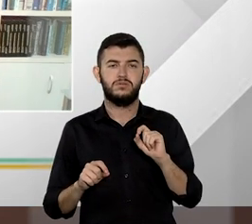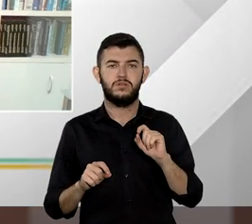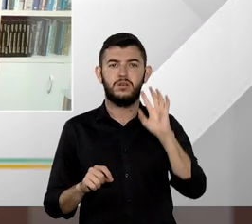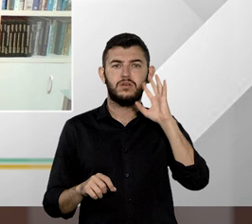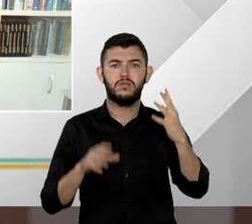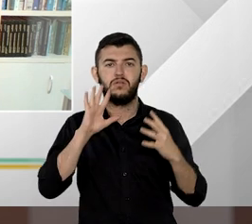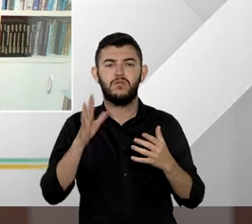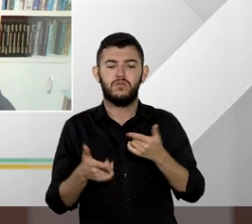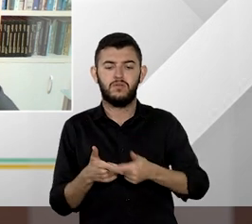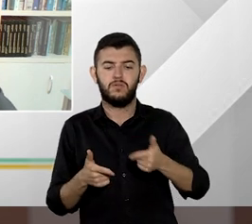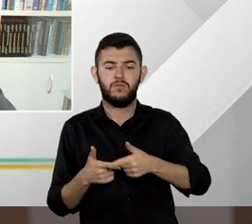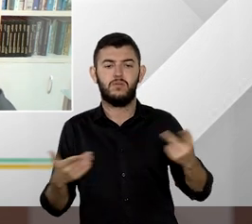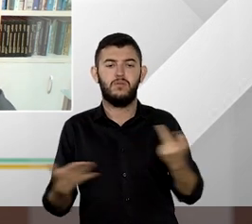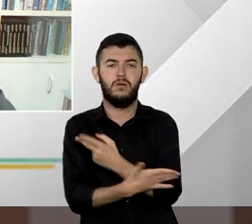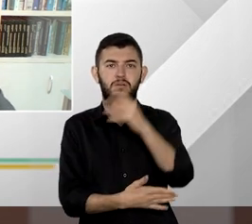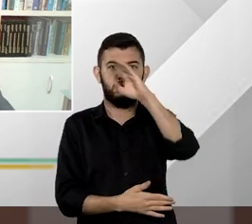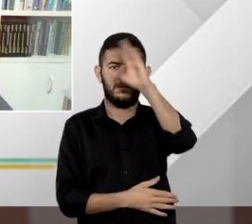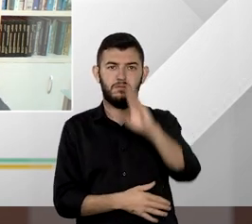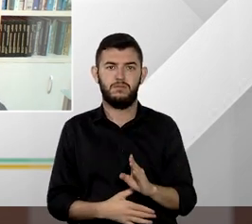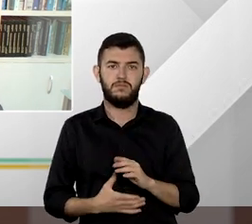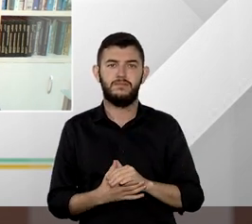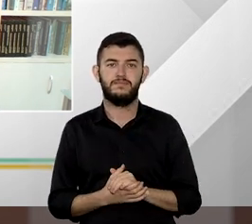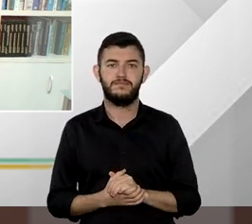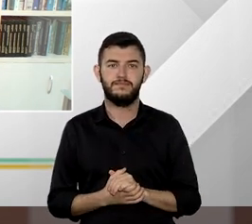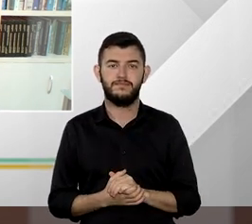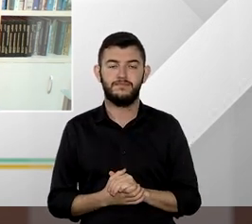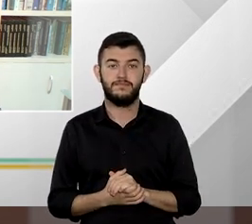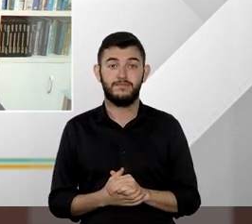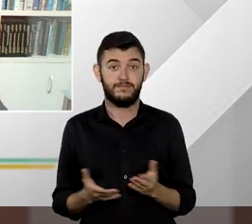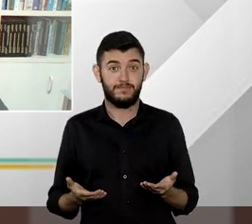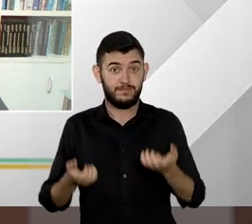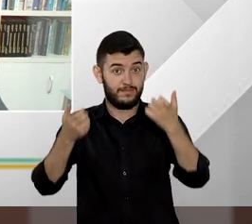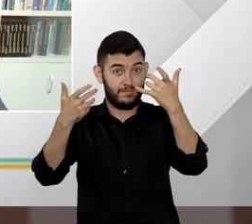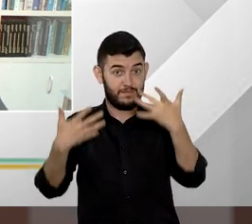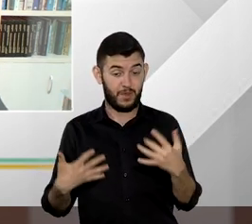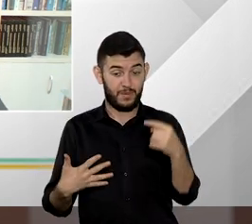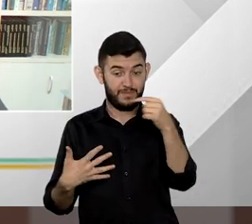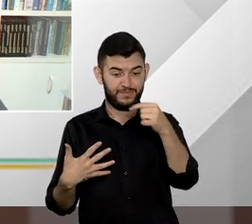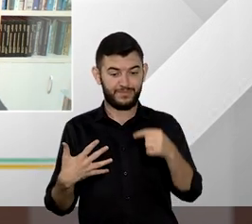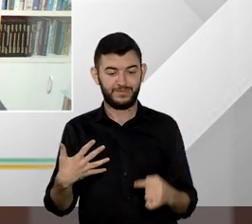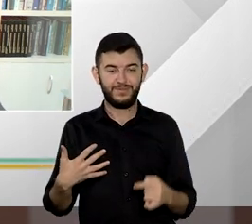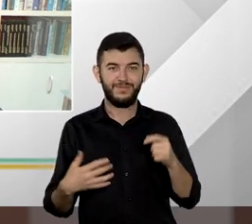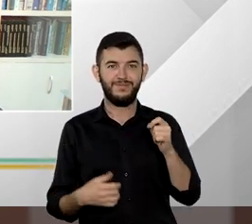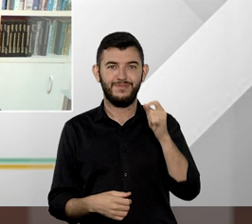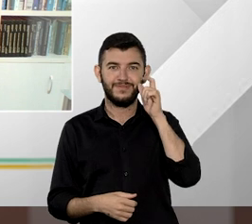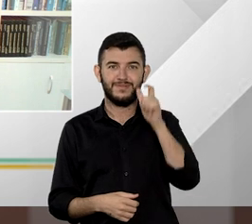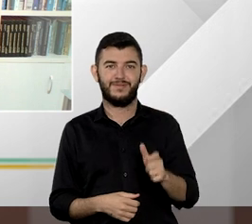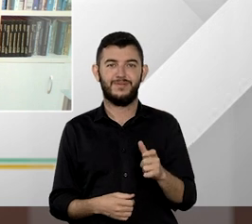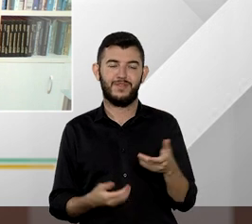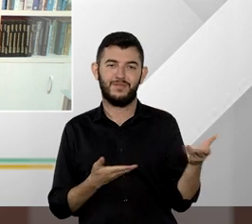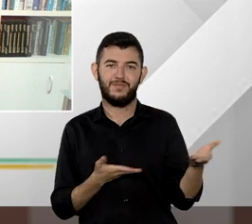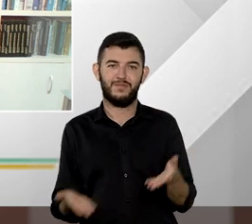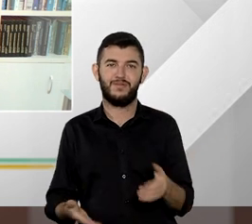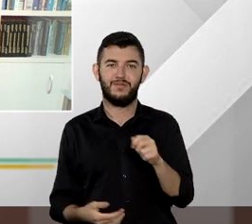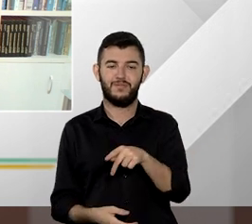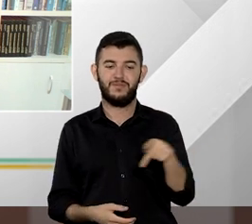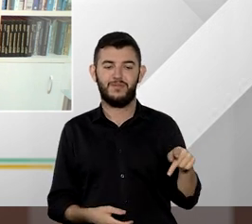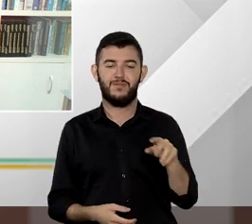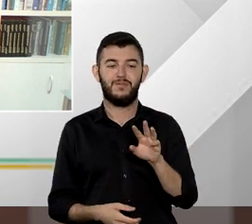Muito interessantes e importantes esses pontos que o senhor trouxe aqui que destacou e agora eu gostaria de ouvir o professor Vambier por favor.